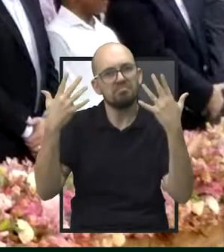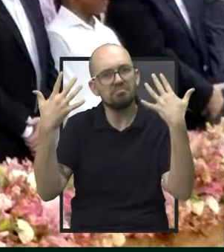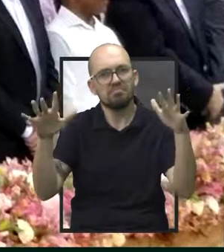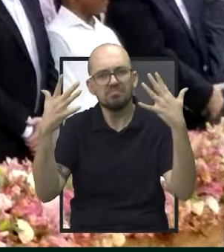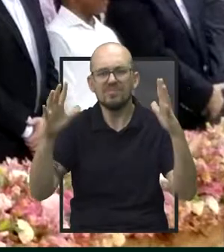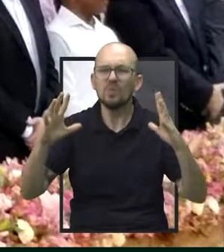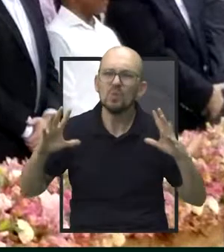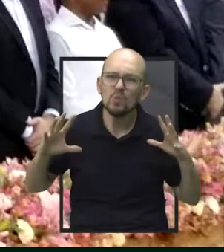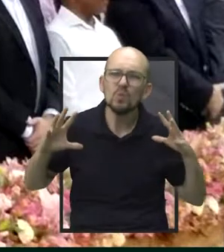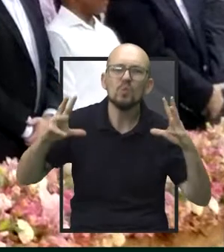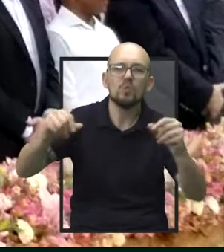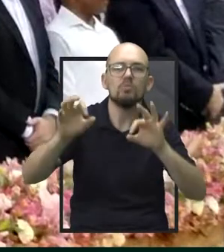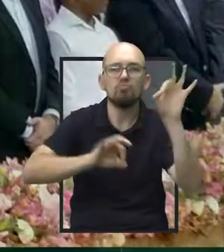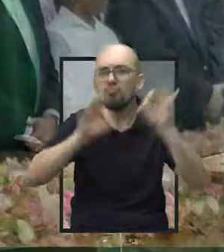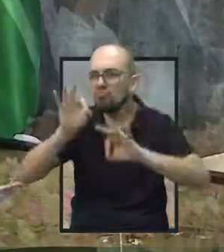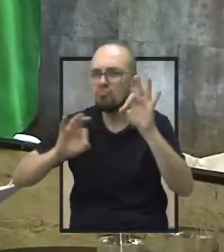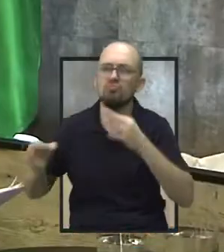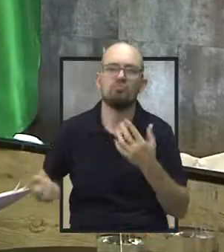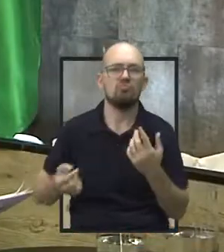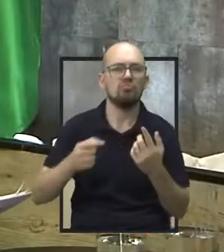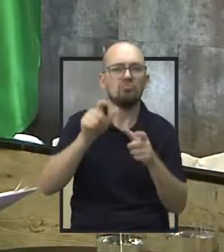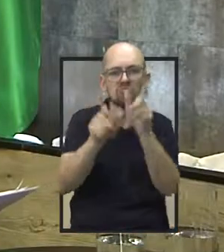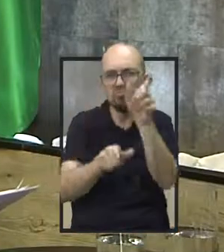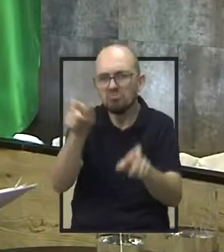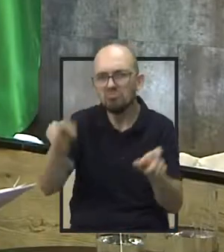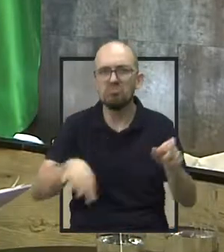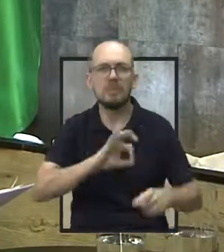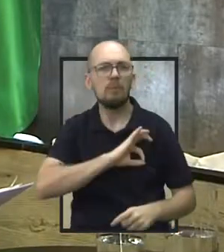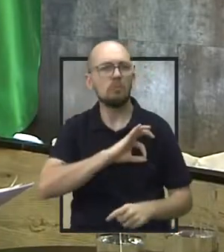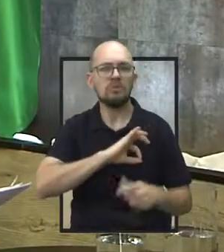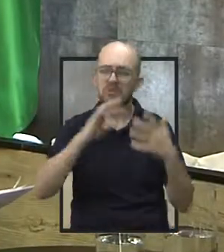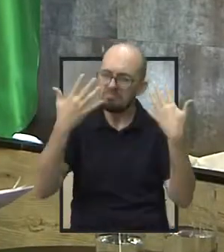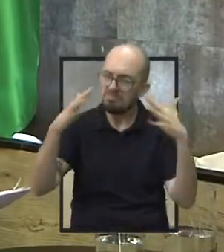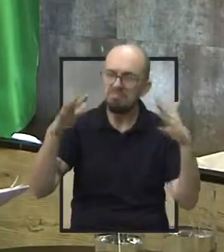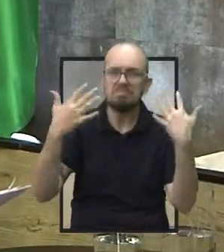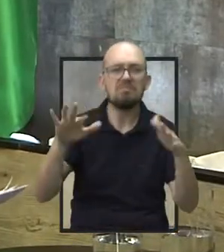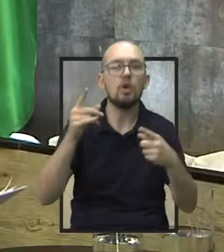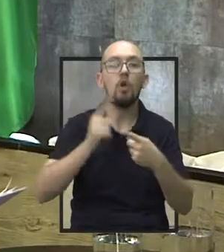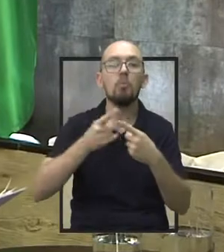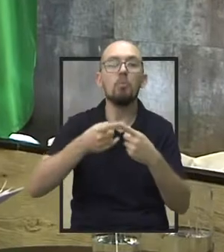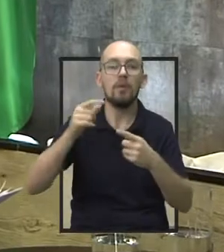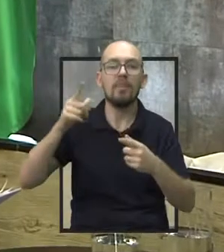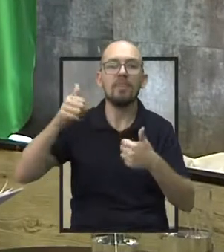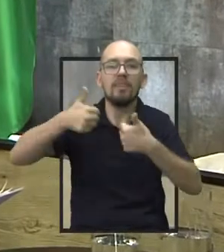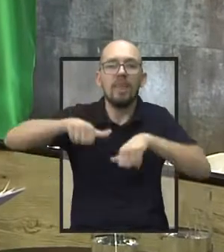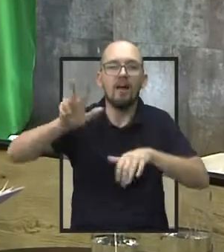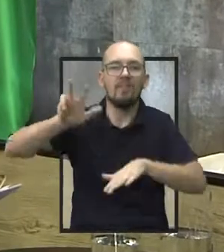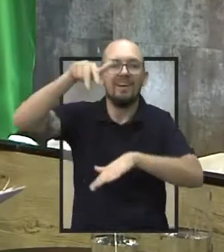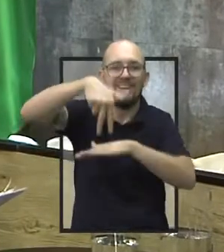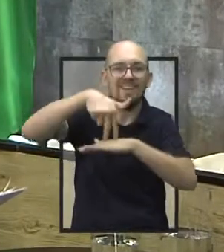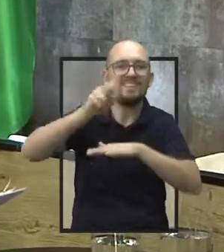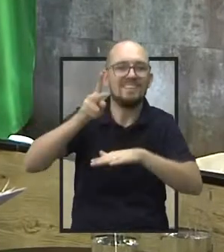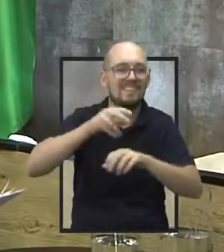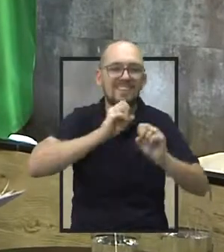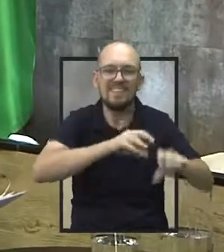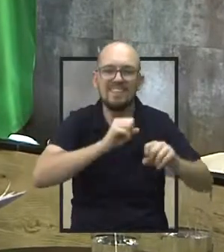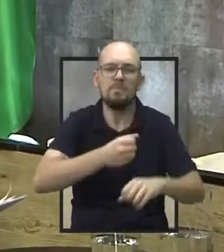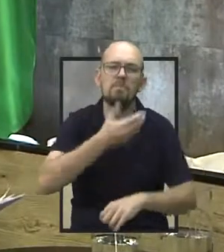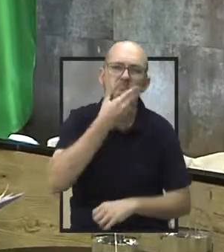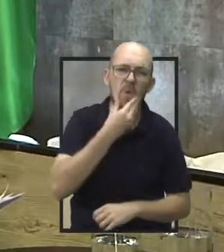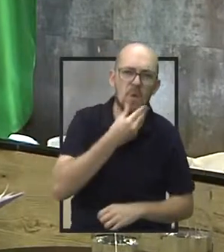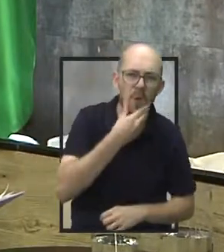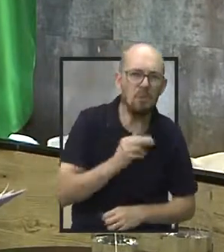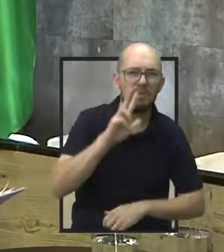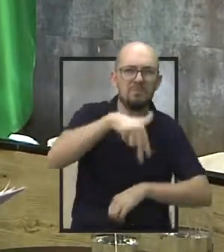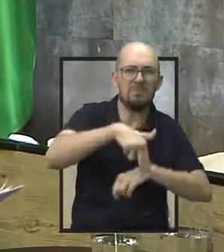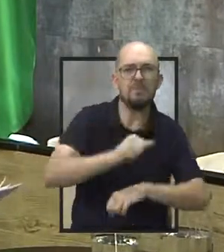Parabenizar a todos os organizadores, a todos os policiais que passaram como palestrante no PROED, tanto os policiais masculinos